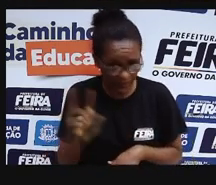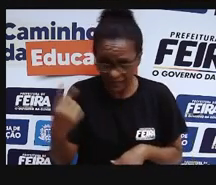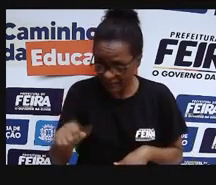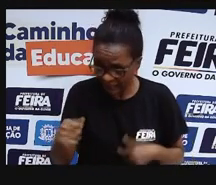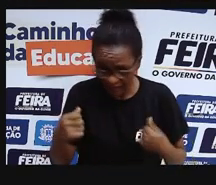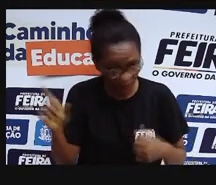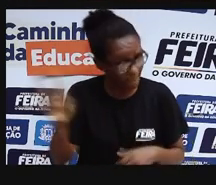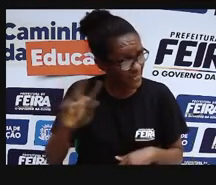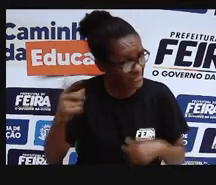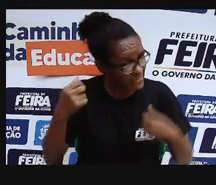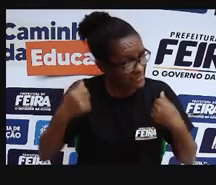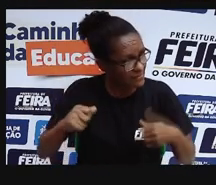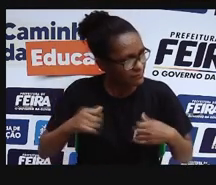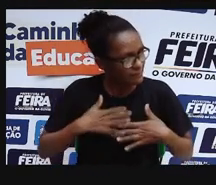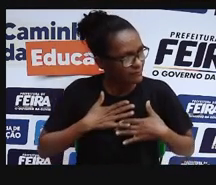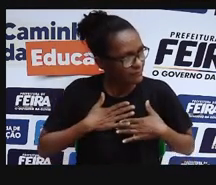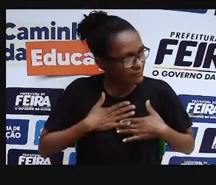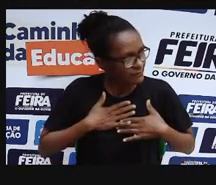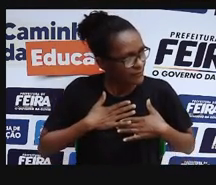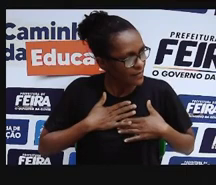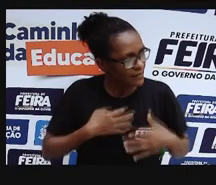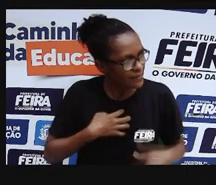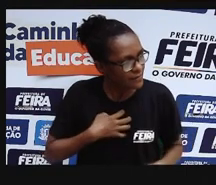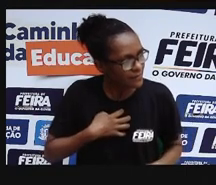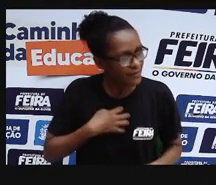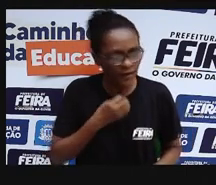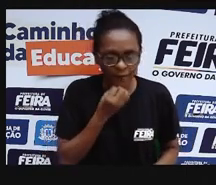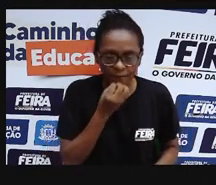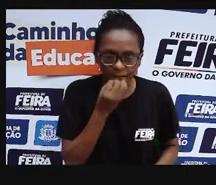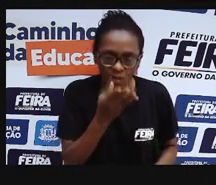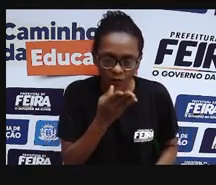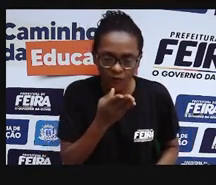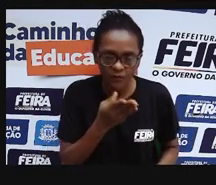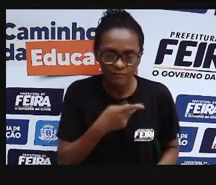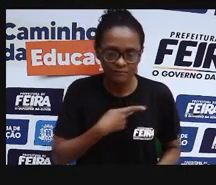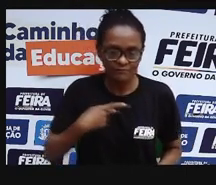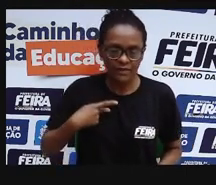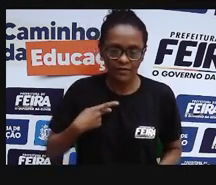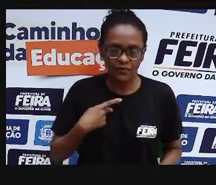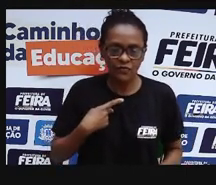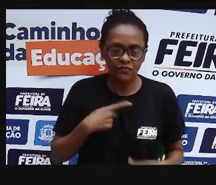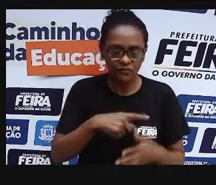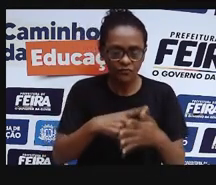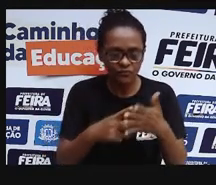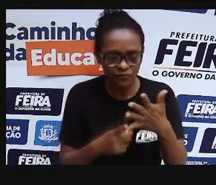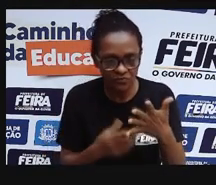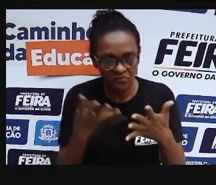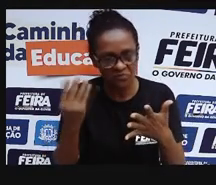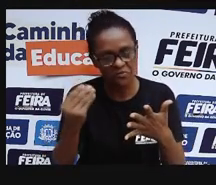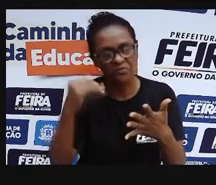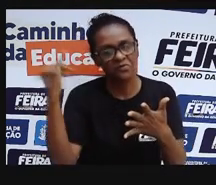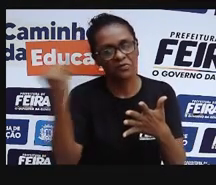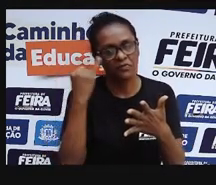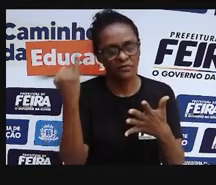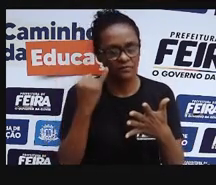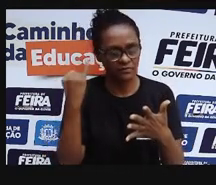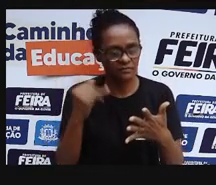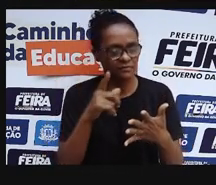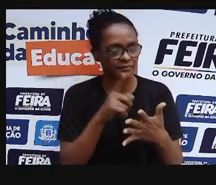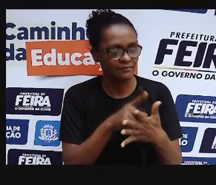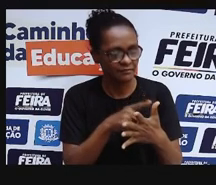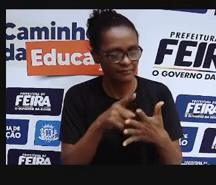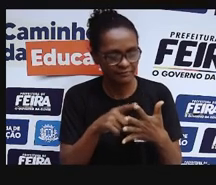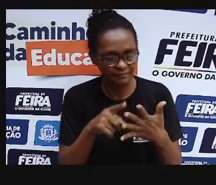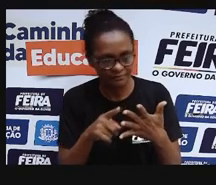se sentir bem, pra gente estar com saúde dentro dessa definição, a gente tem que entender